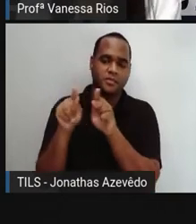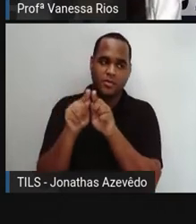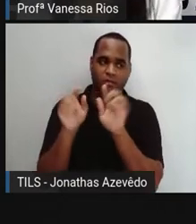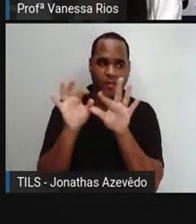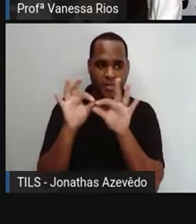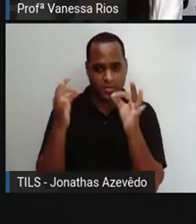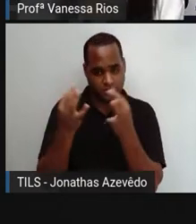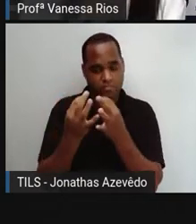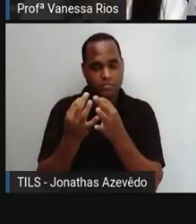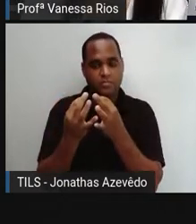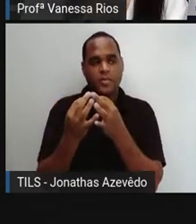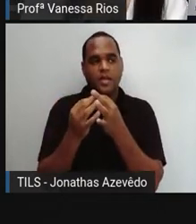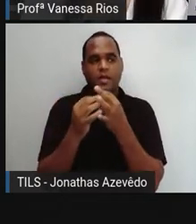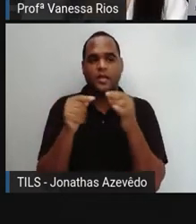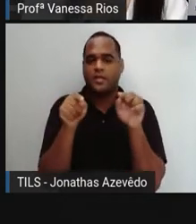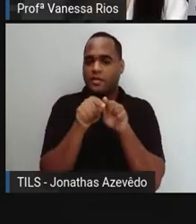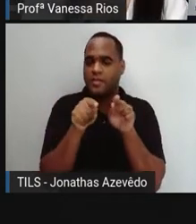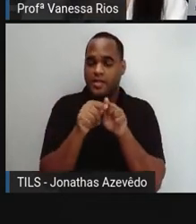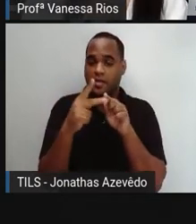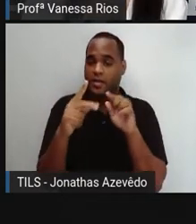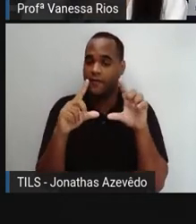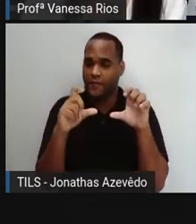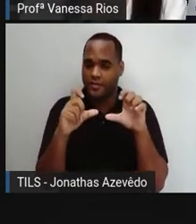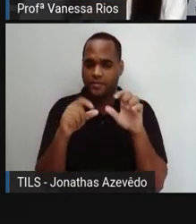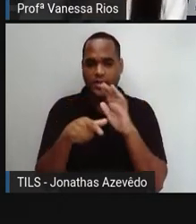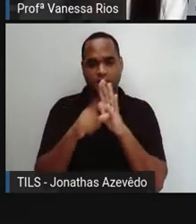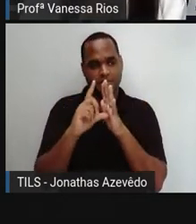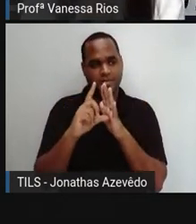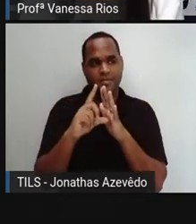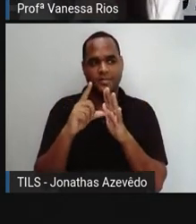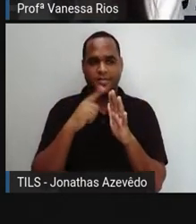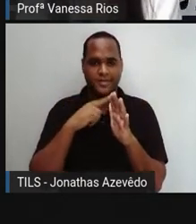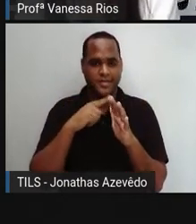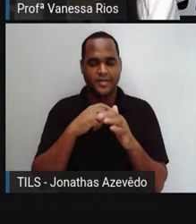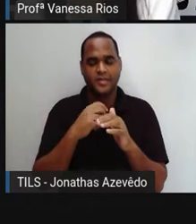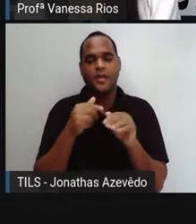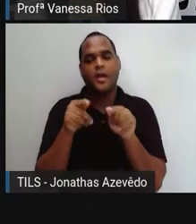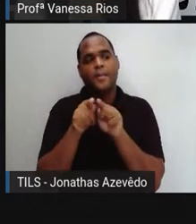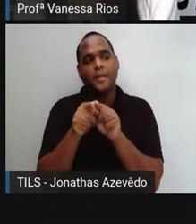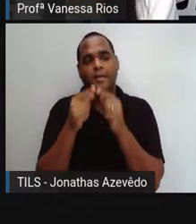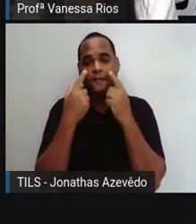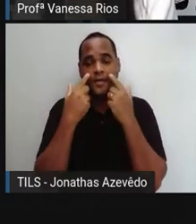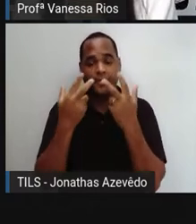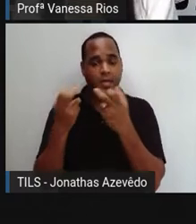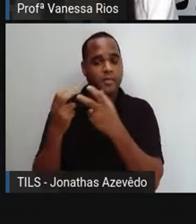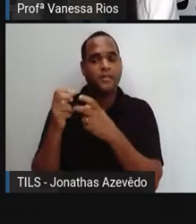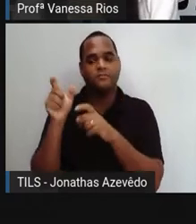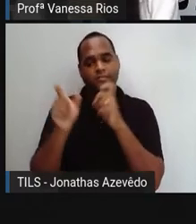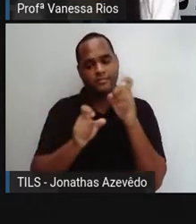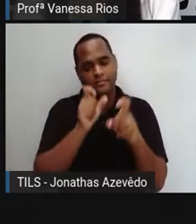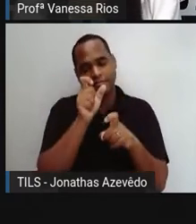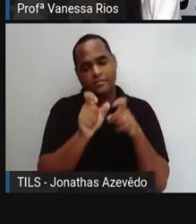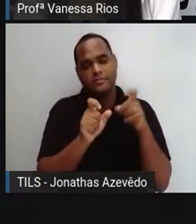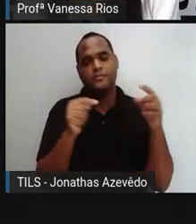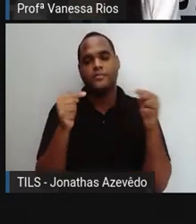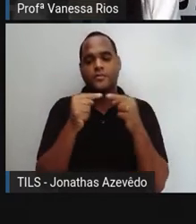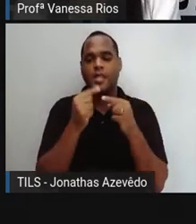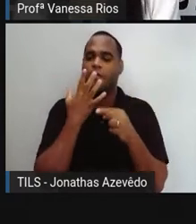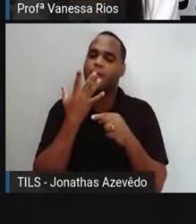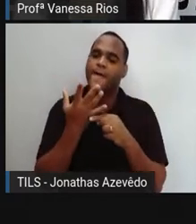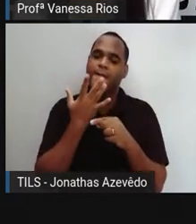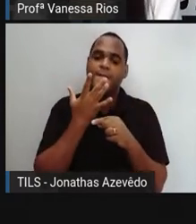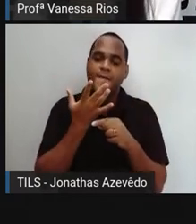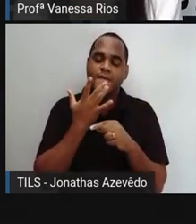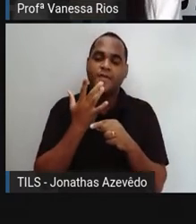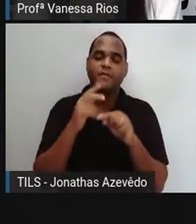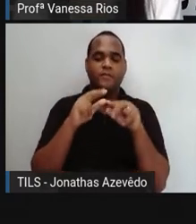família, assim como a fotografia anterior. Mas a gente percebe aí características diferentes. É uma fotografia colorida.